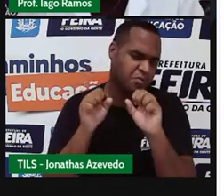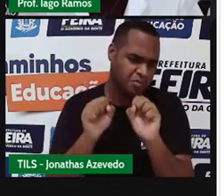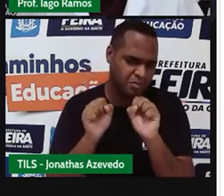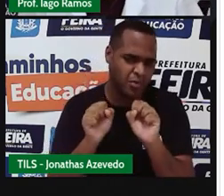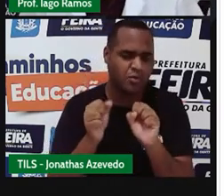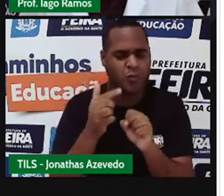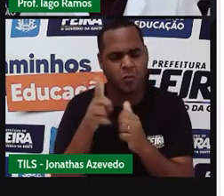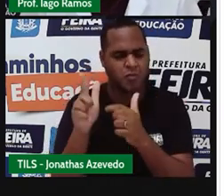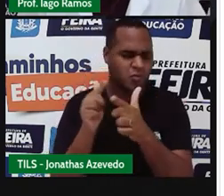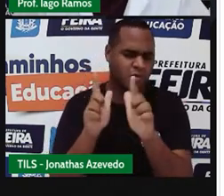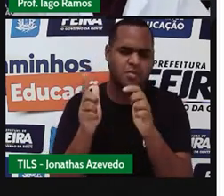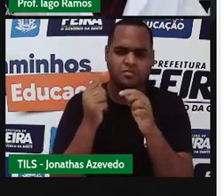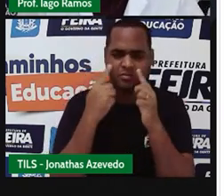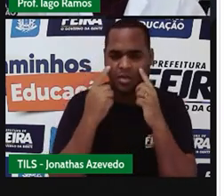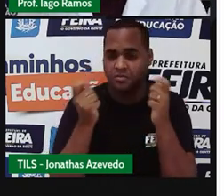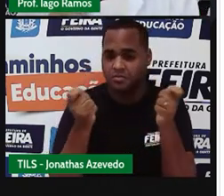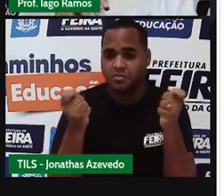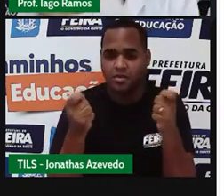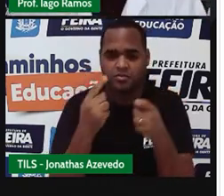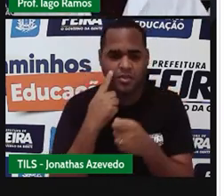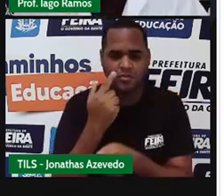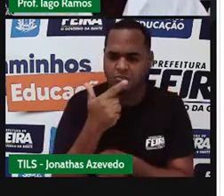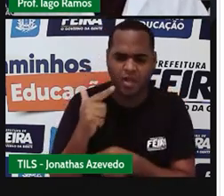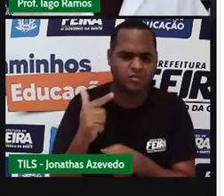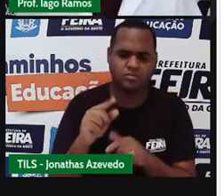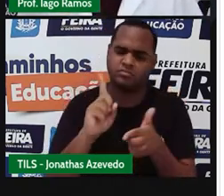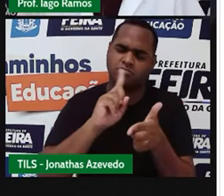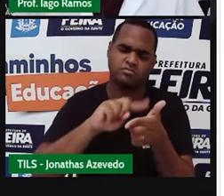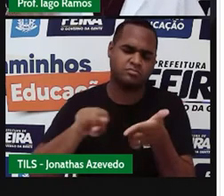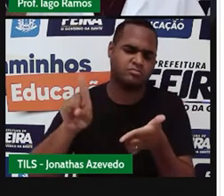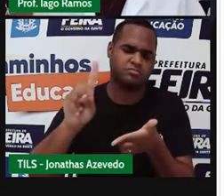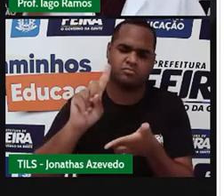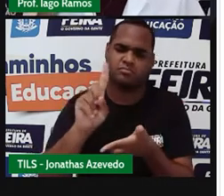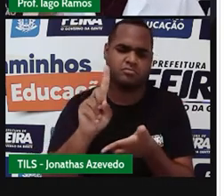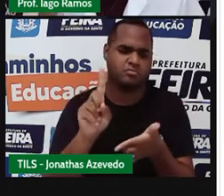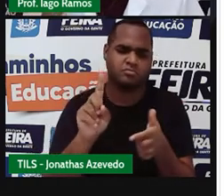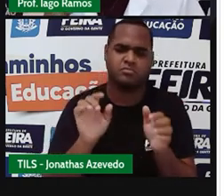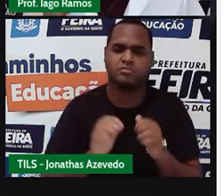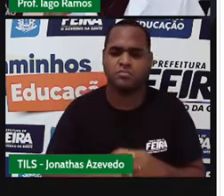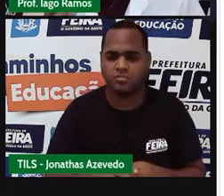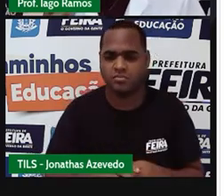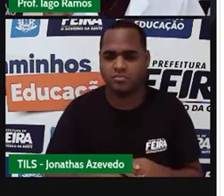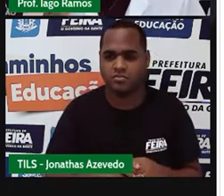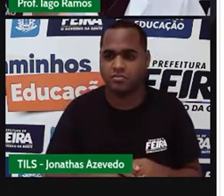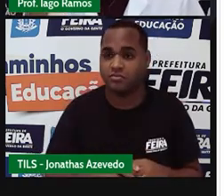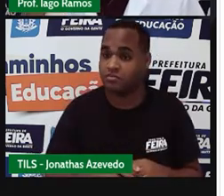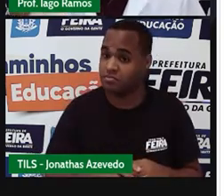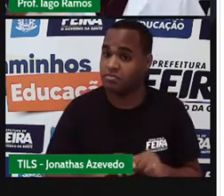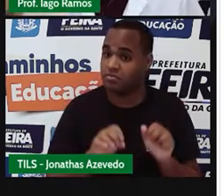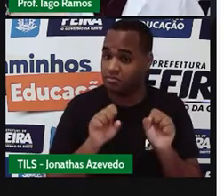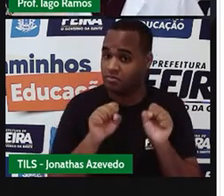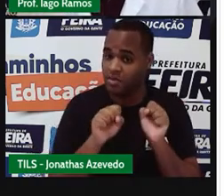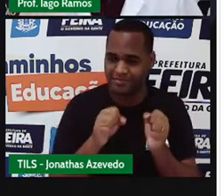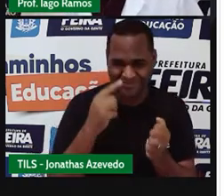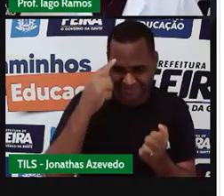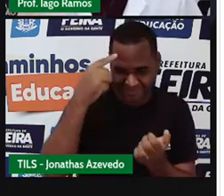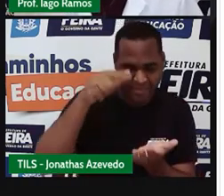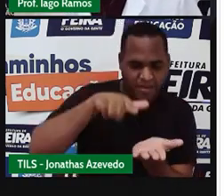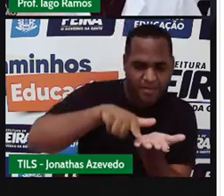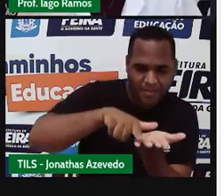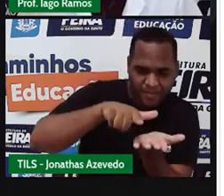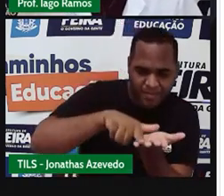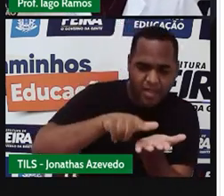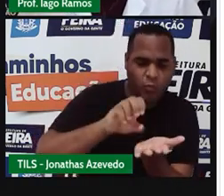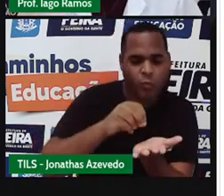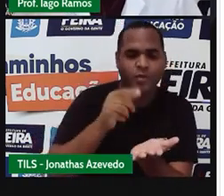calculadorazinha aí por perto. Caso não tenha, tudo bem. Dá para fazer essas continhas numa folhinha de papel,